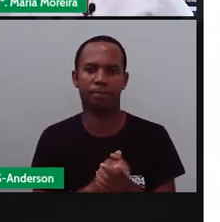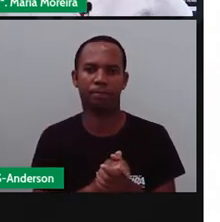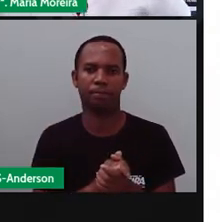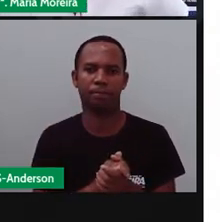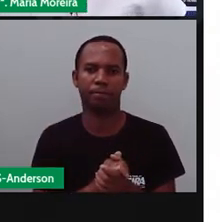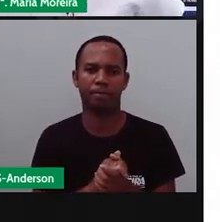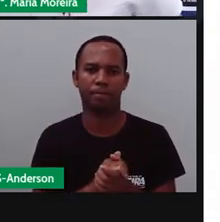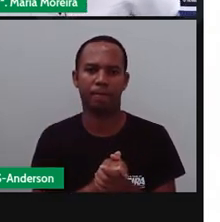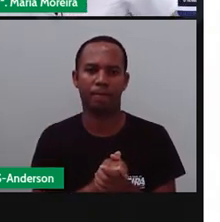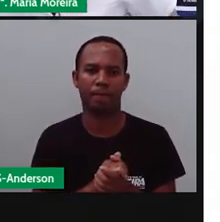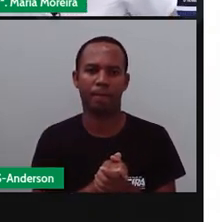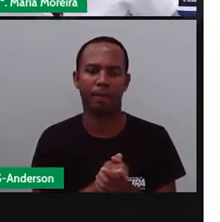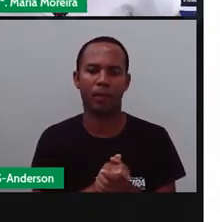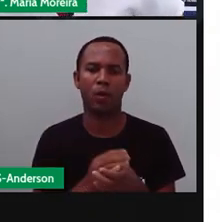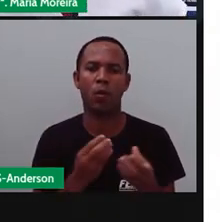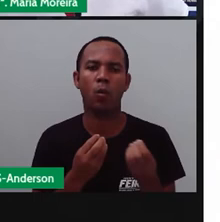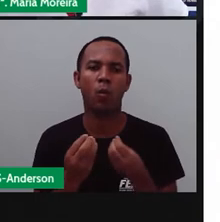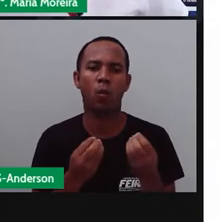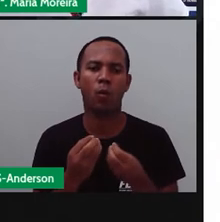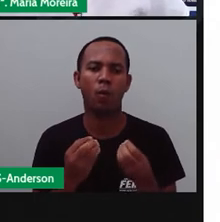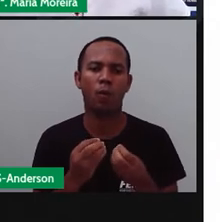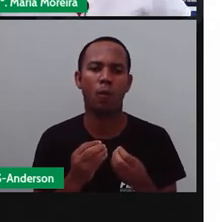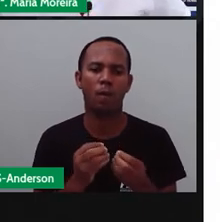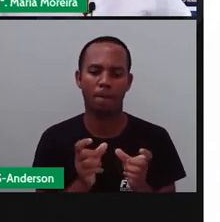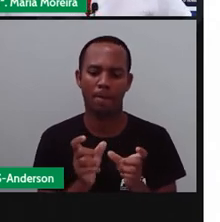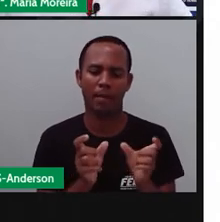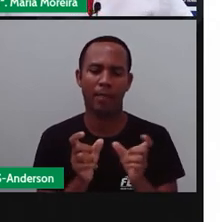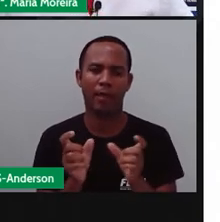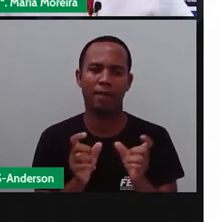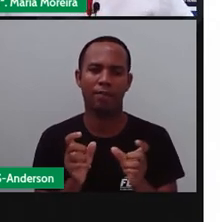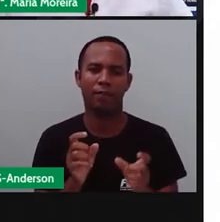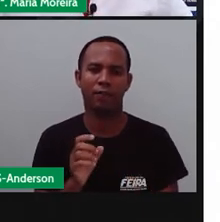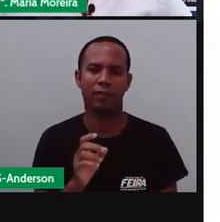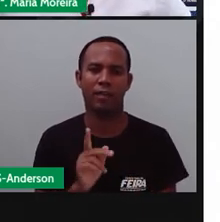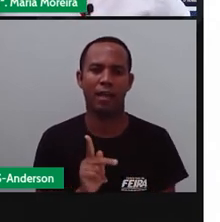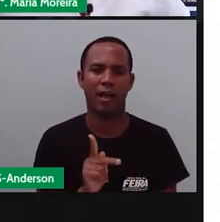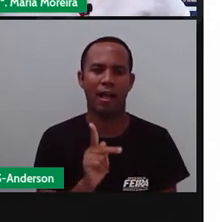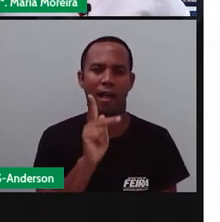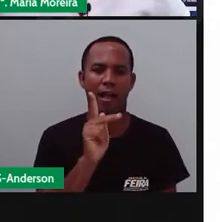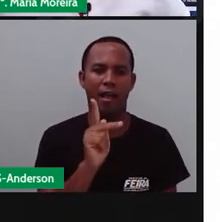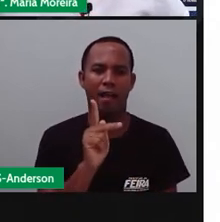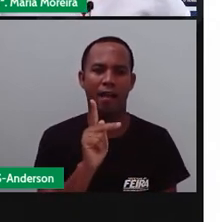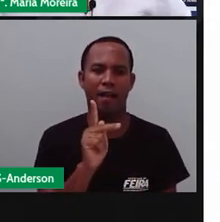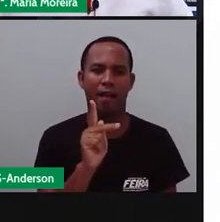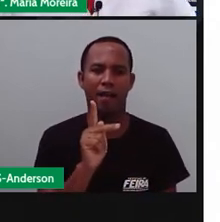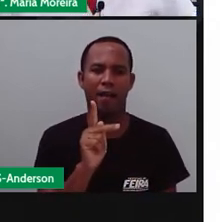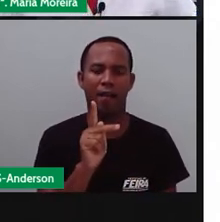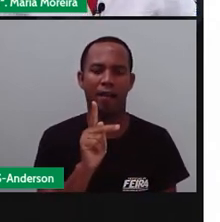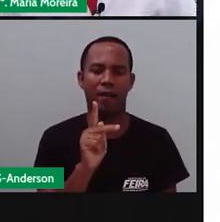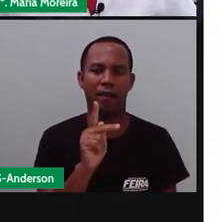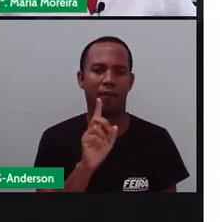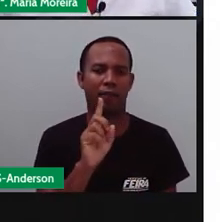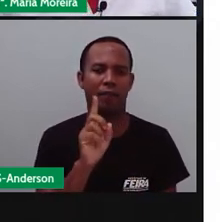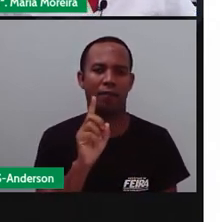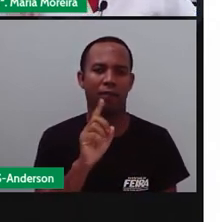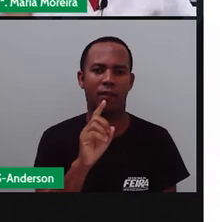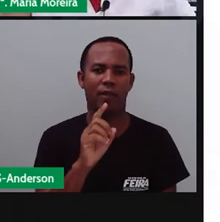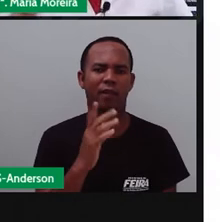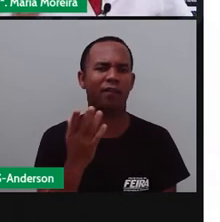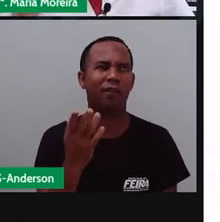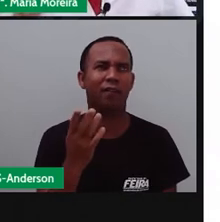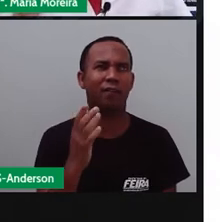não faço cá-fé, não. Eu faço o quê? Café. Então, o cá